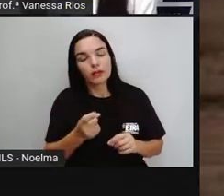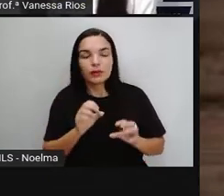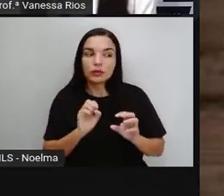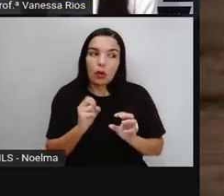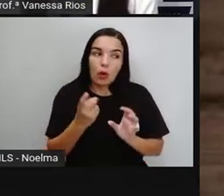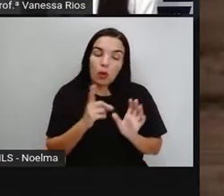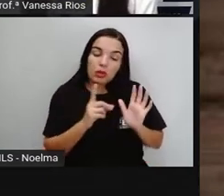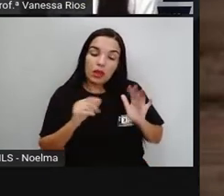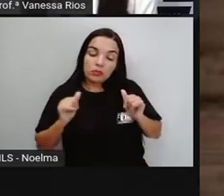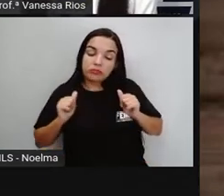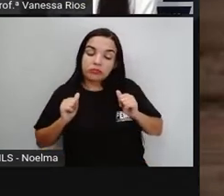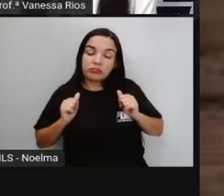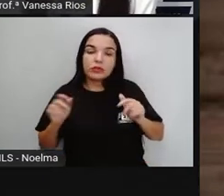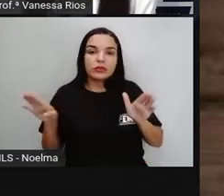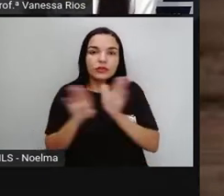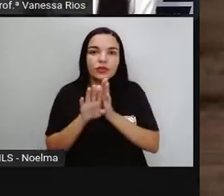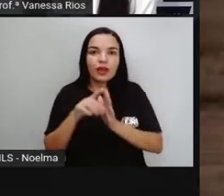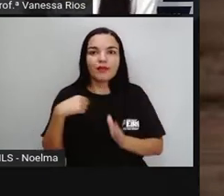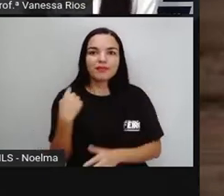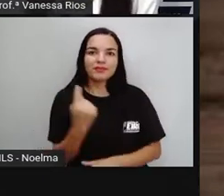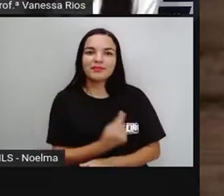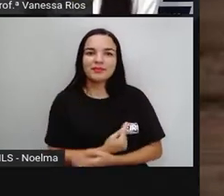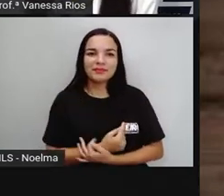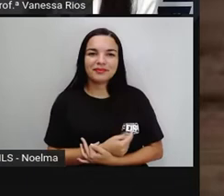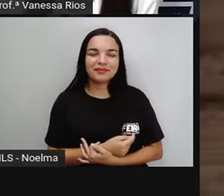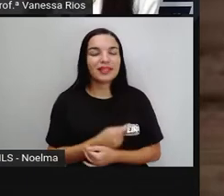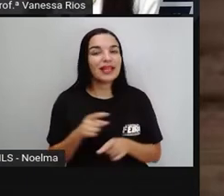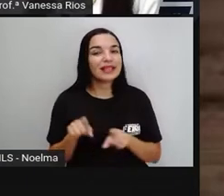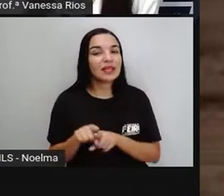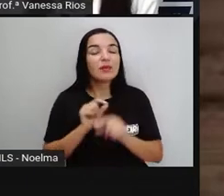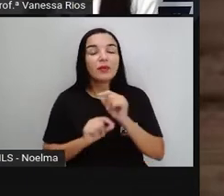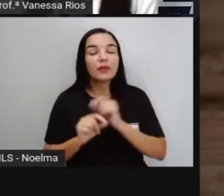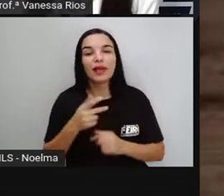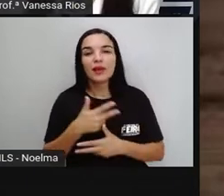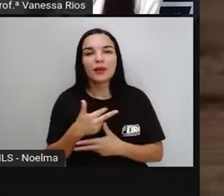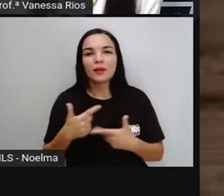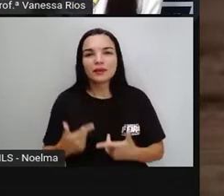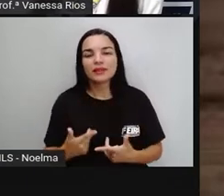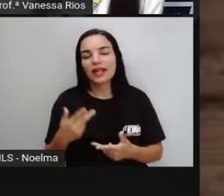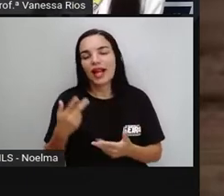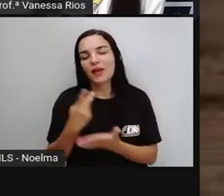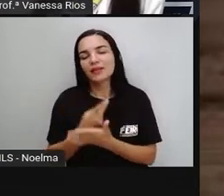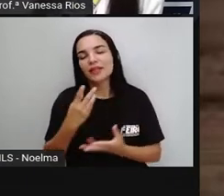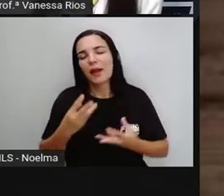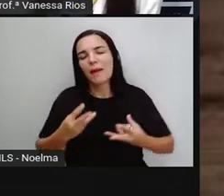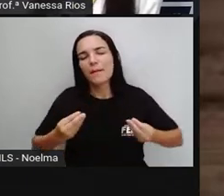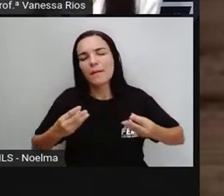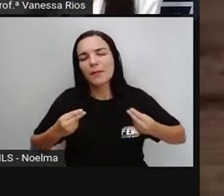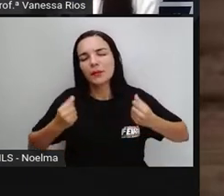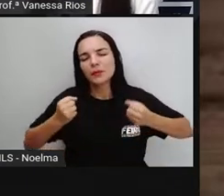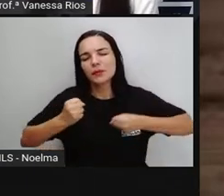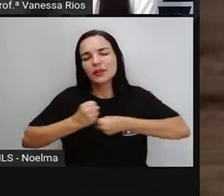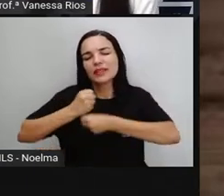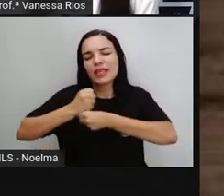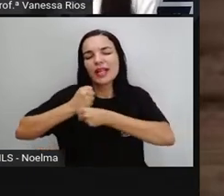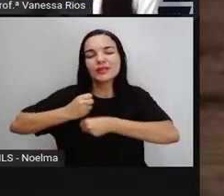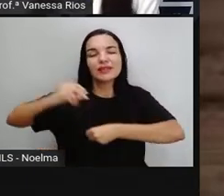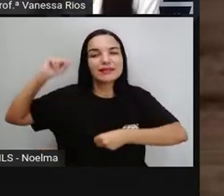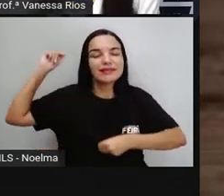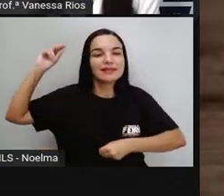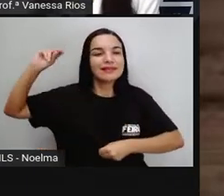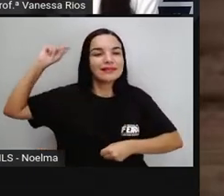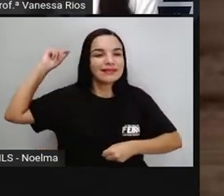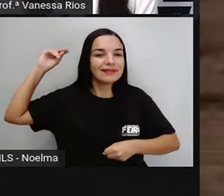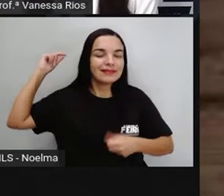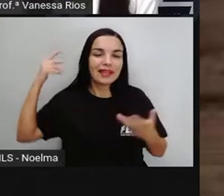chegam para nós. Inclusive, fatos que aconteceram há muitos anos atrás e que, de repente, a gente